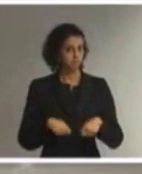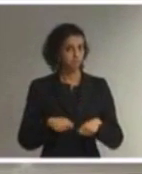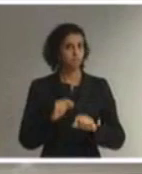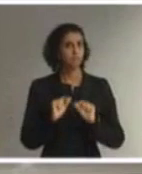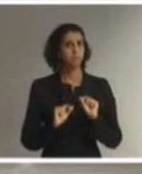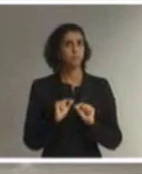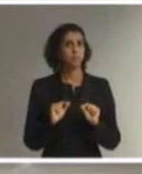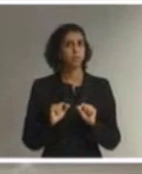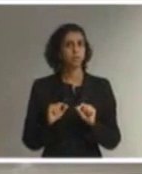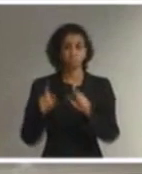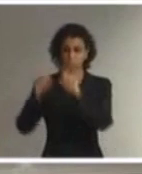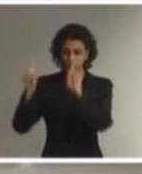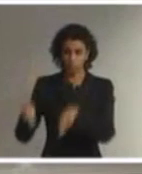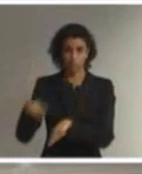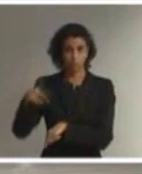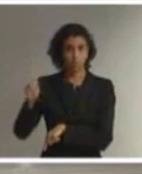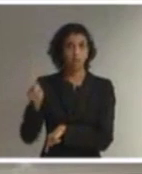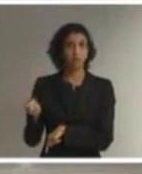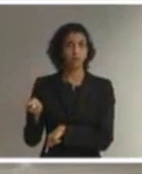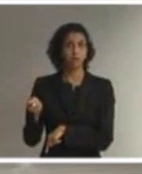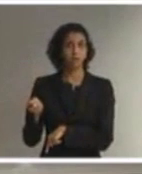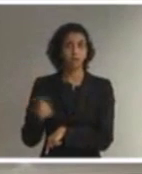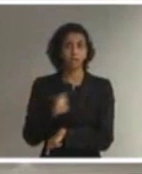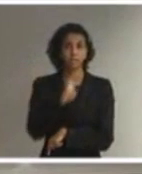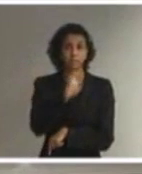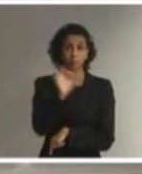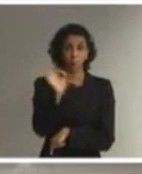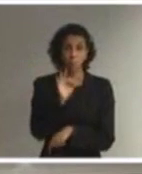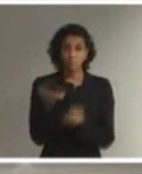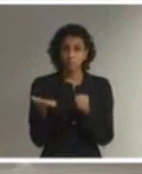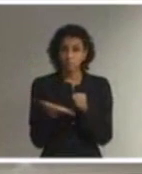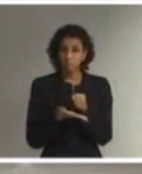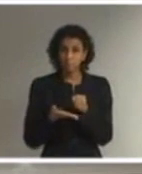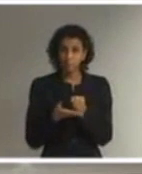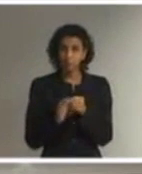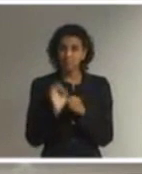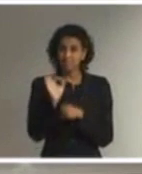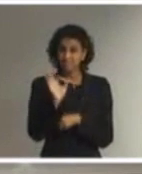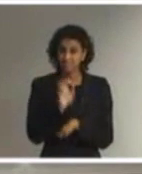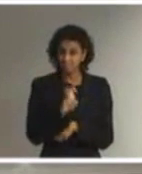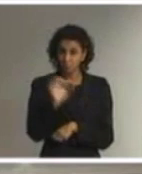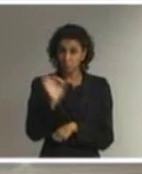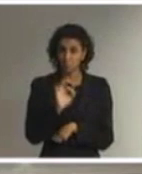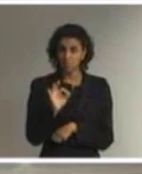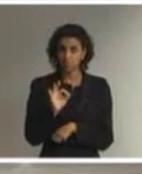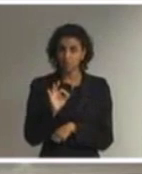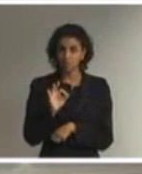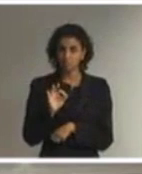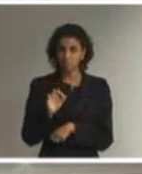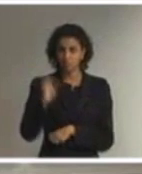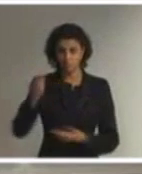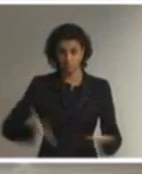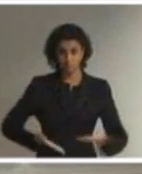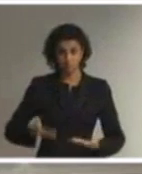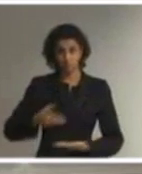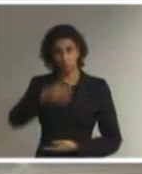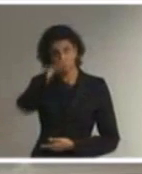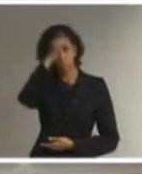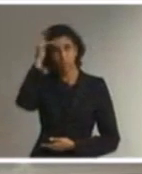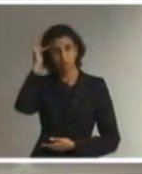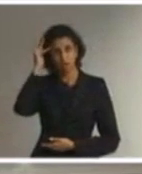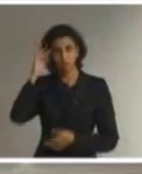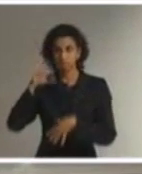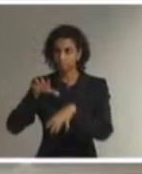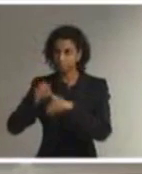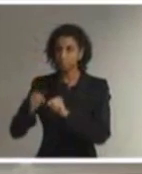quadros pelo menos 5% de pessoal habilitado em Libras. Ora,